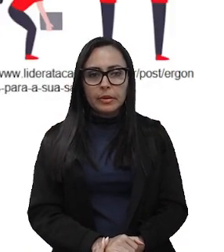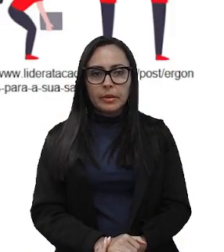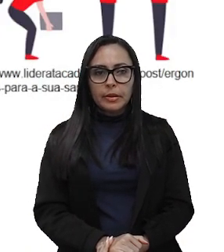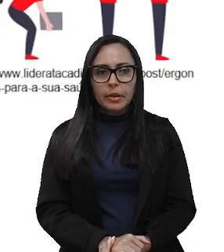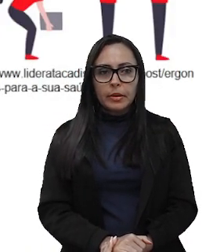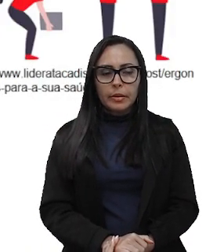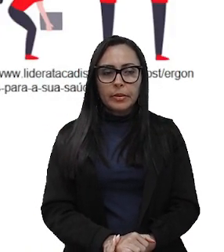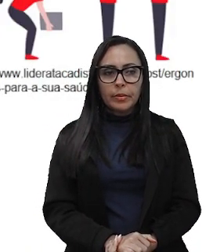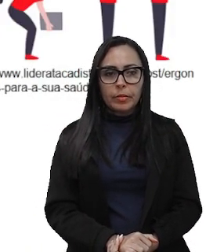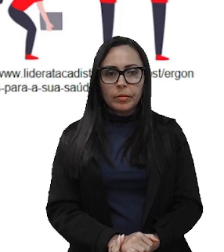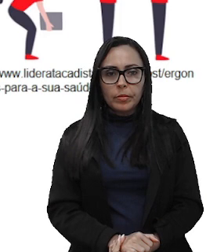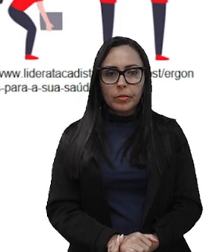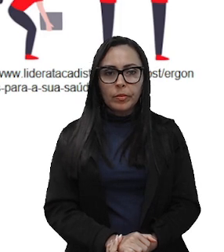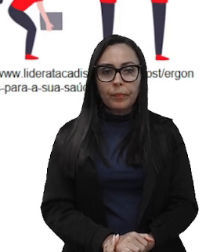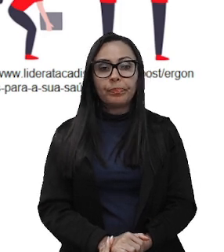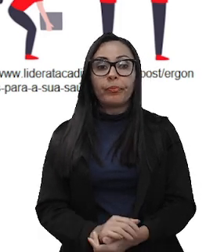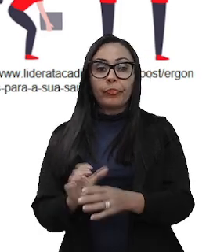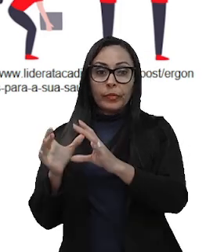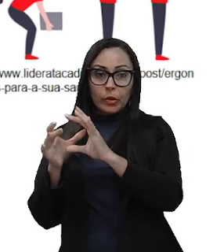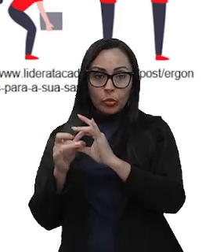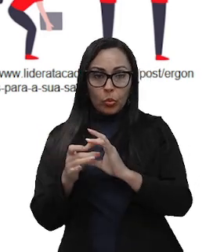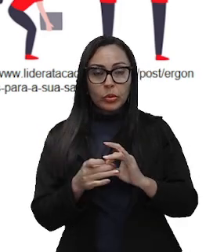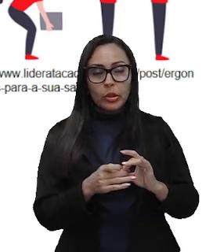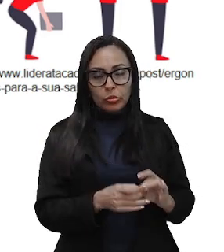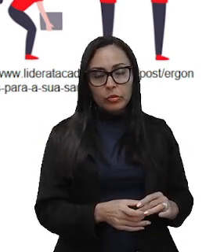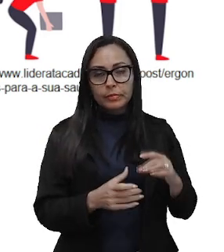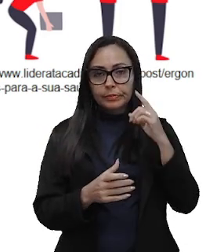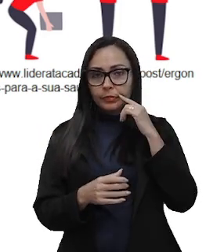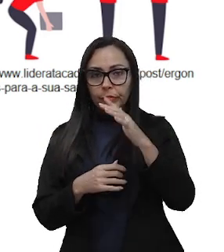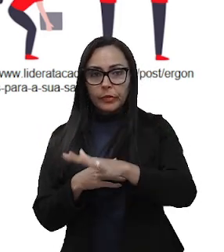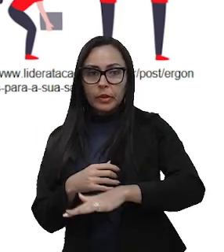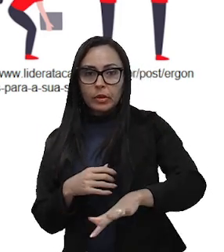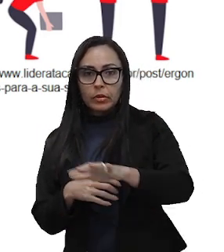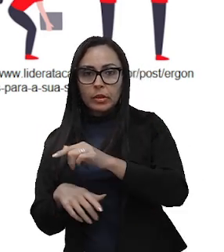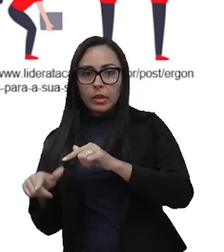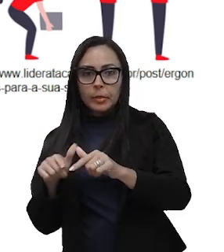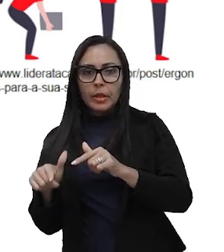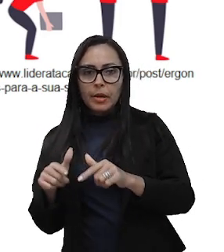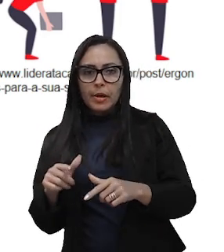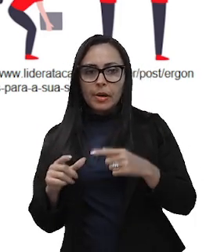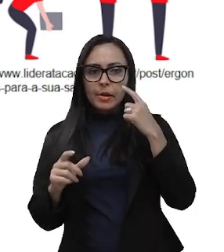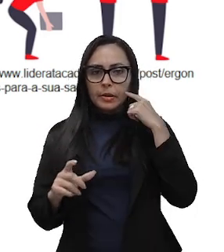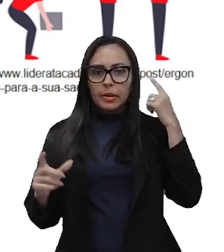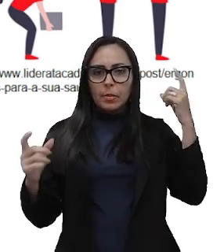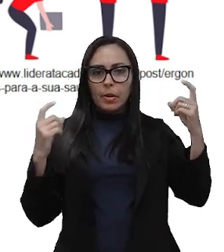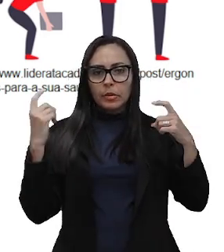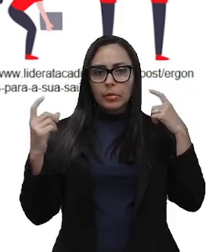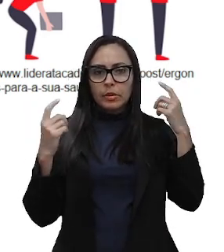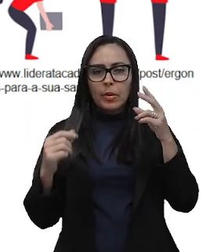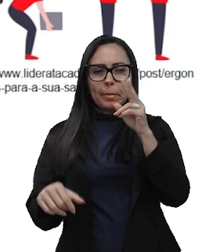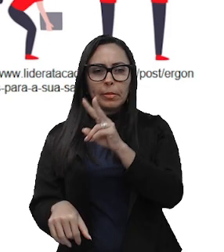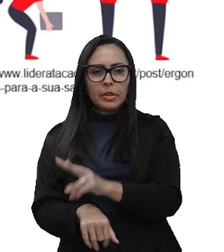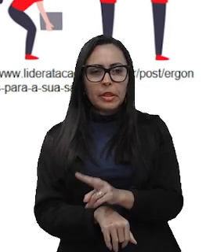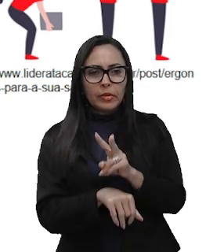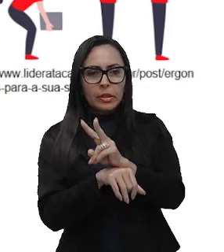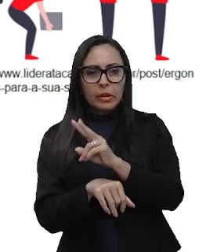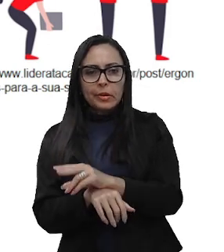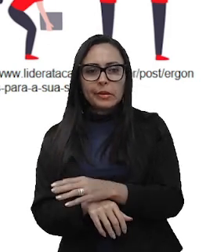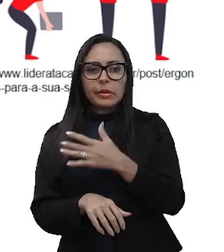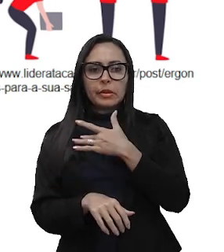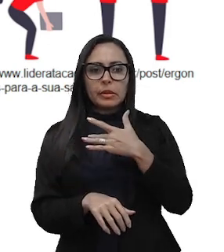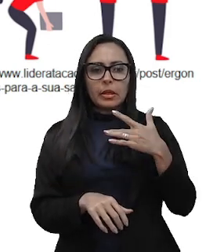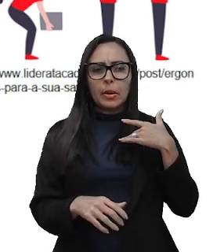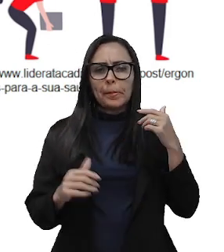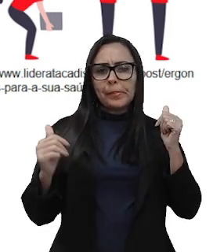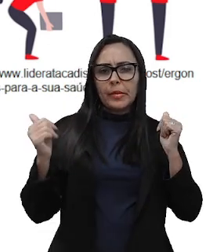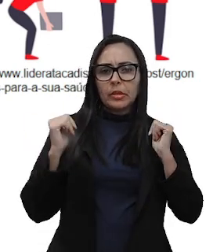Então, no contexto do ambiente de trabalho, a preocupação central recai sobre a preservação da saúde